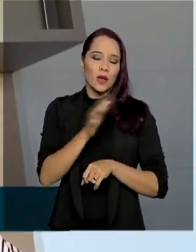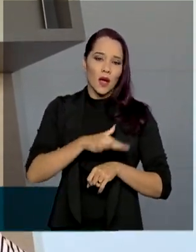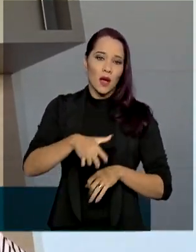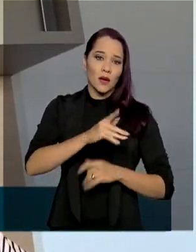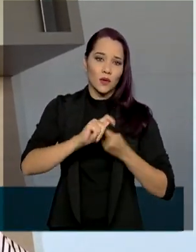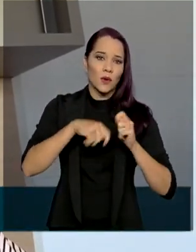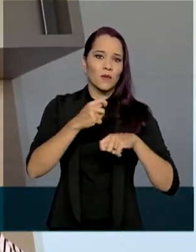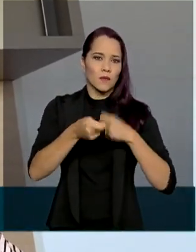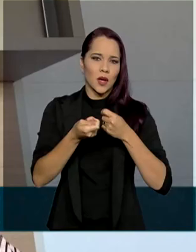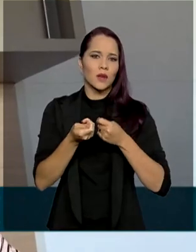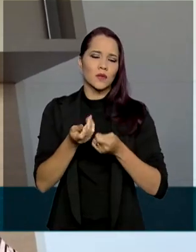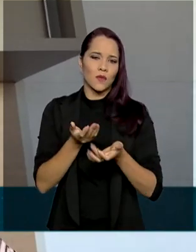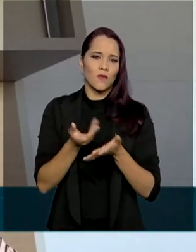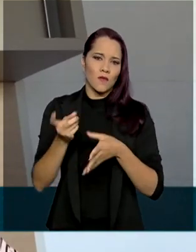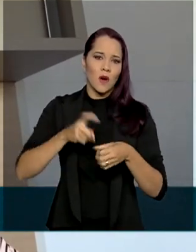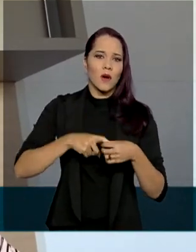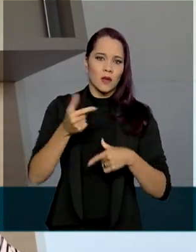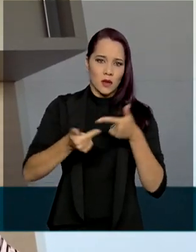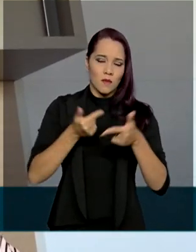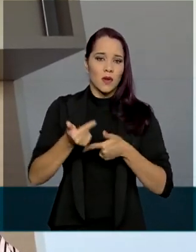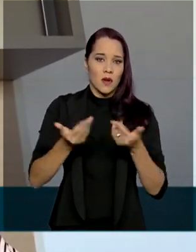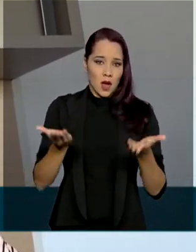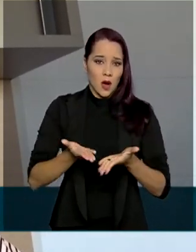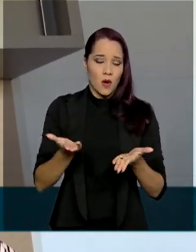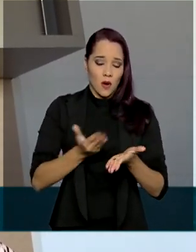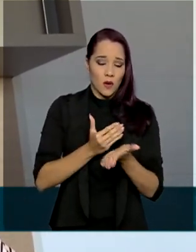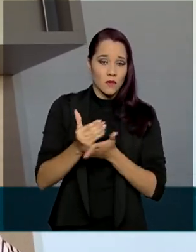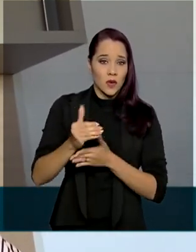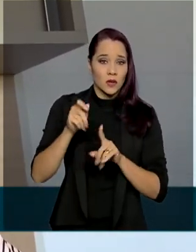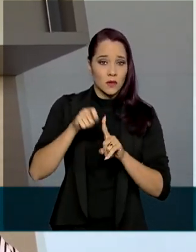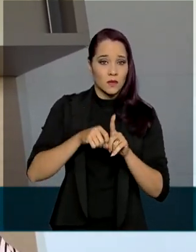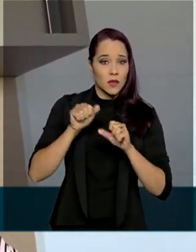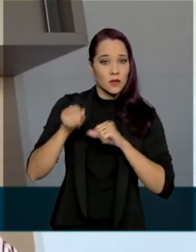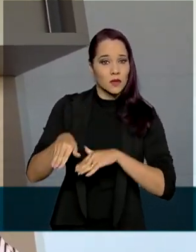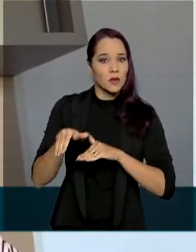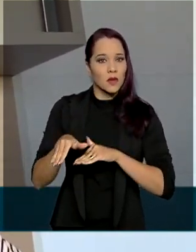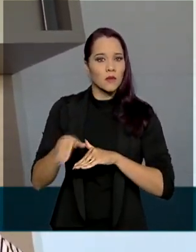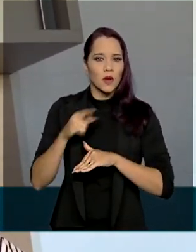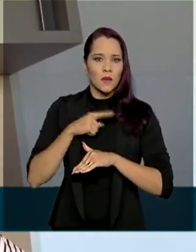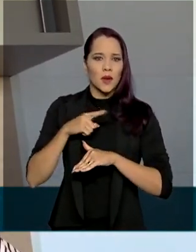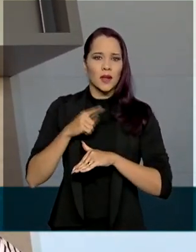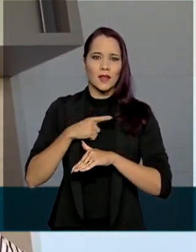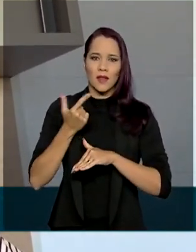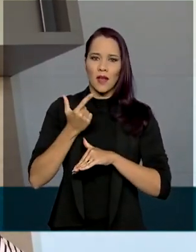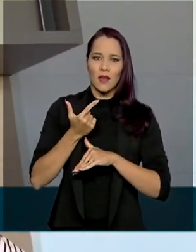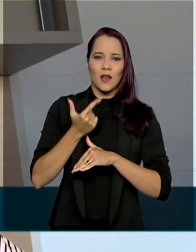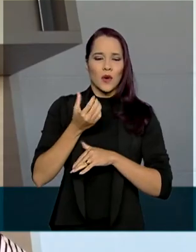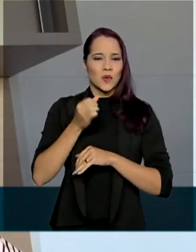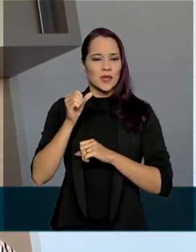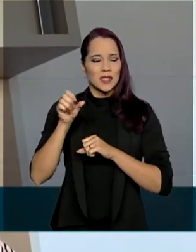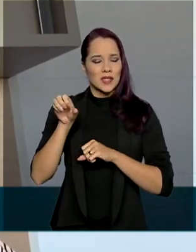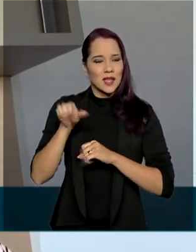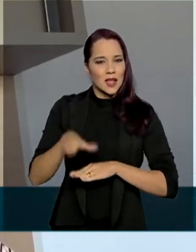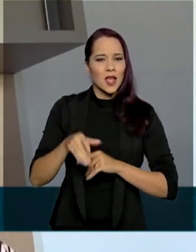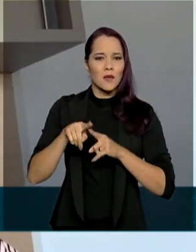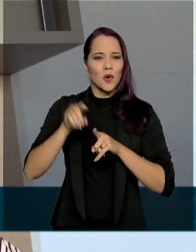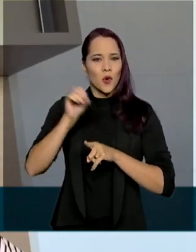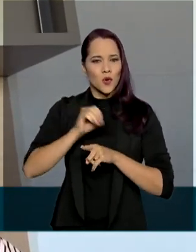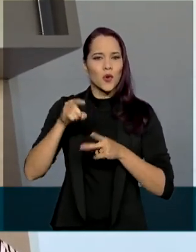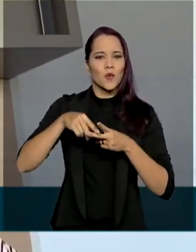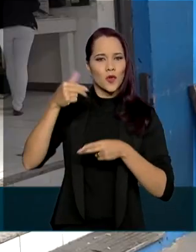retome suas atividades a partir de agora, de setembro, para que tenhamos um quadrimestre, setembro, outubro, novembro e dezembro,